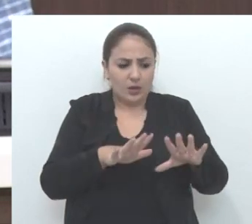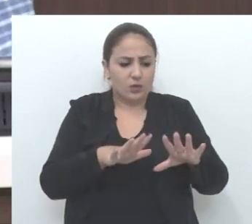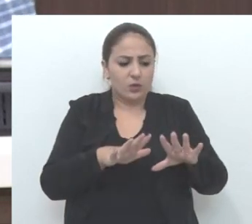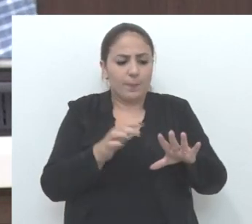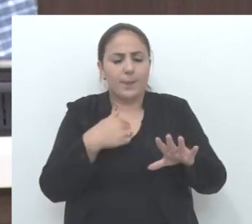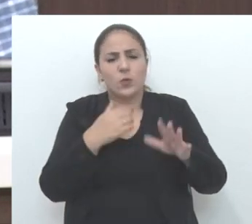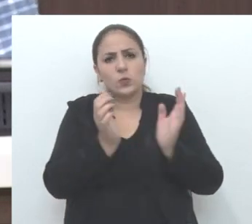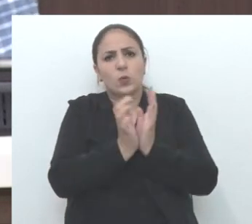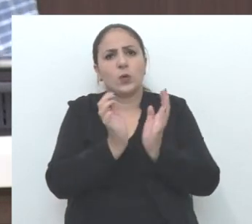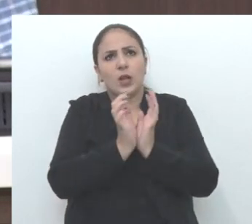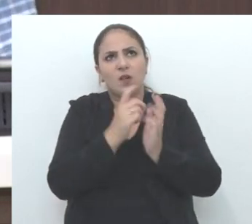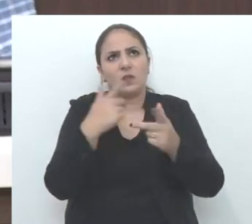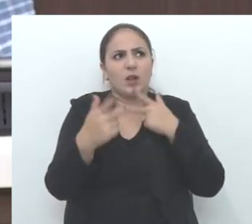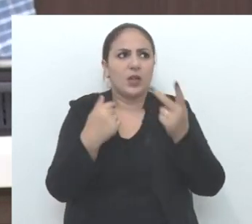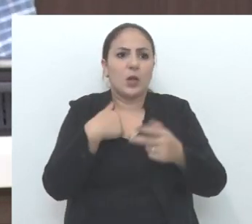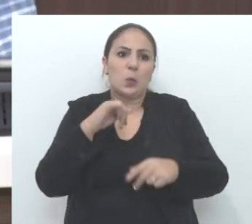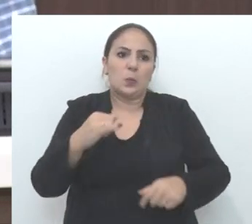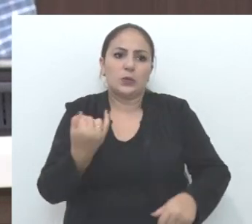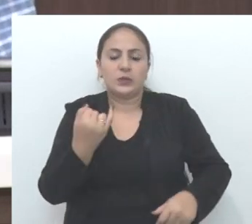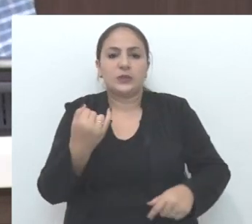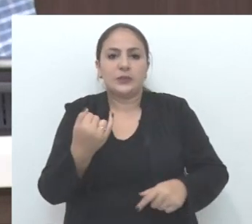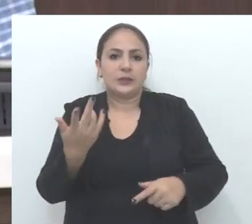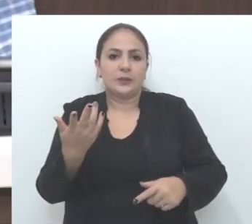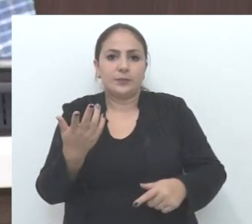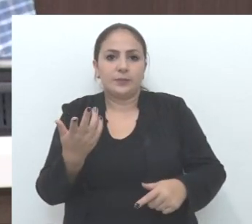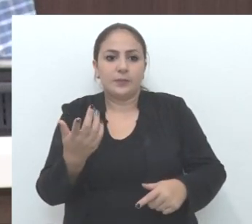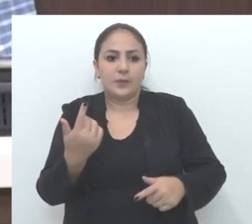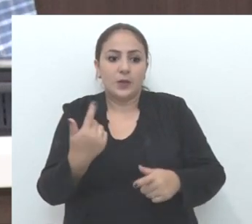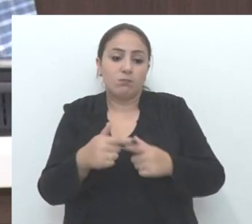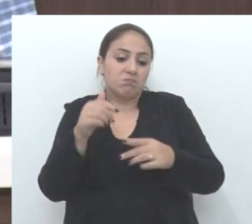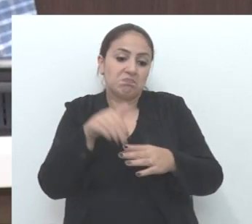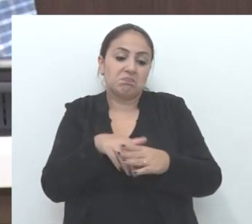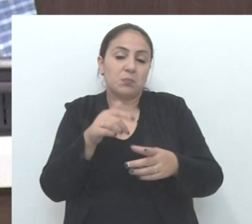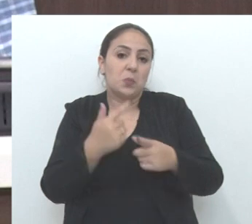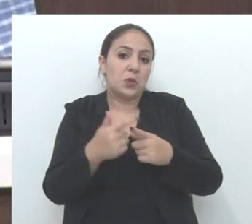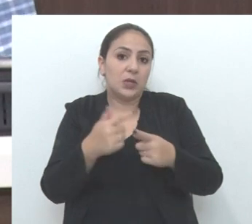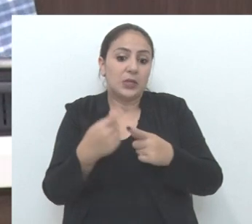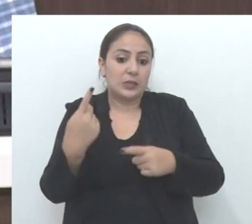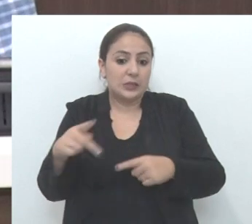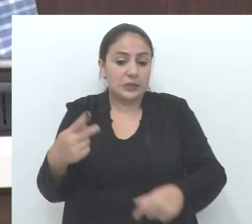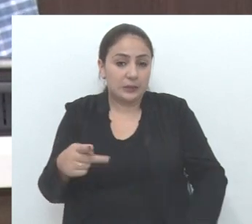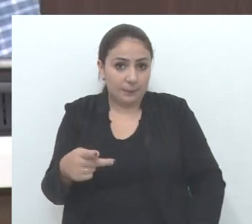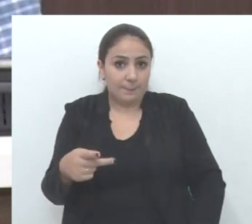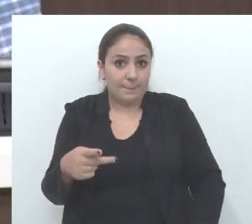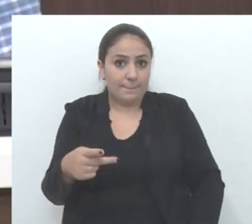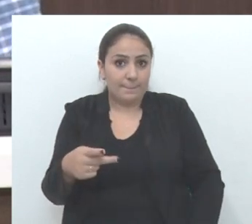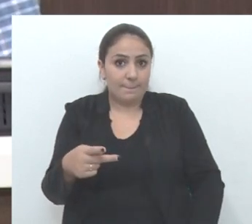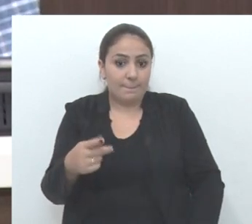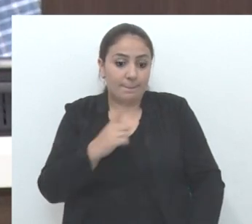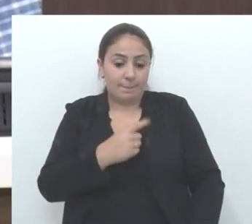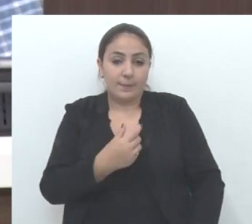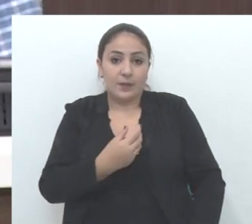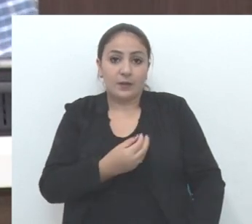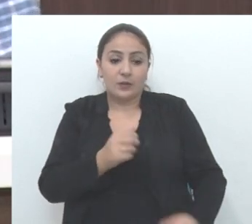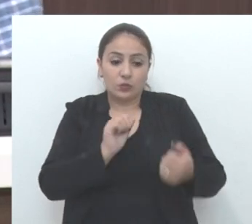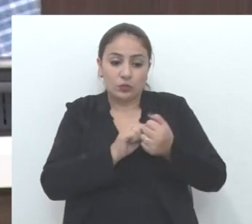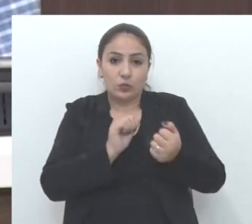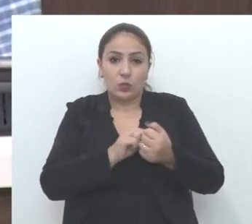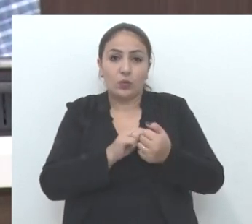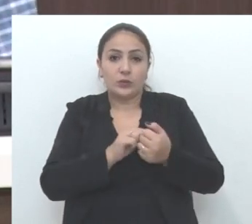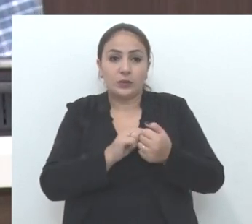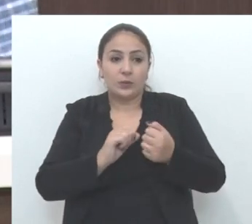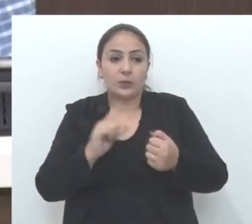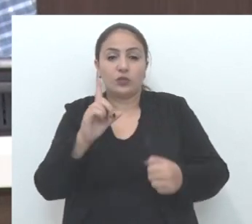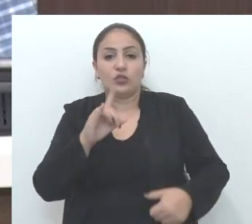chamem de oportunista ou demagogo, mas votei porque, nessa votação, estavam junto ali,